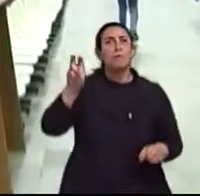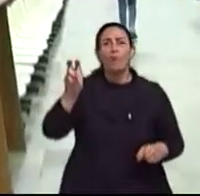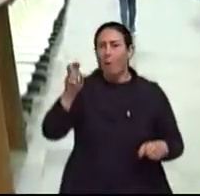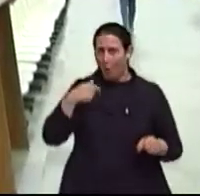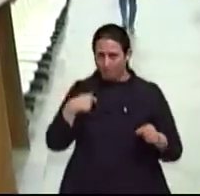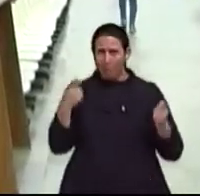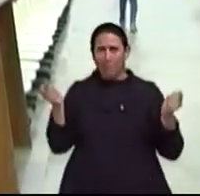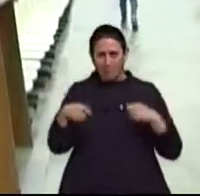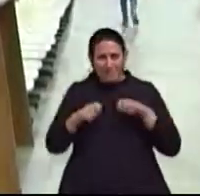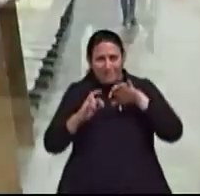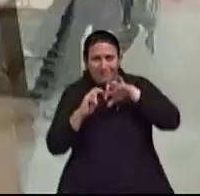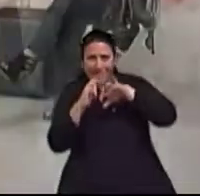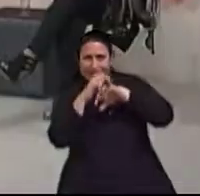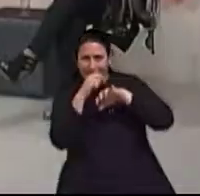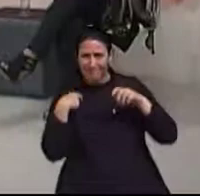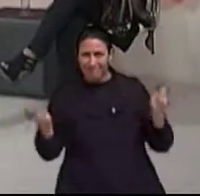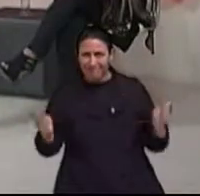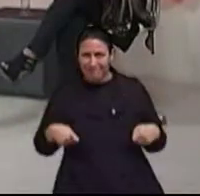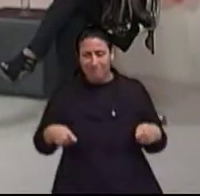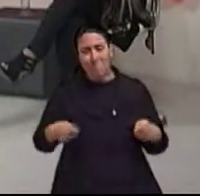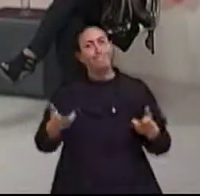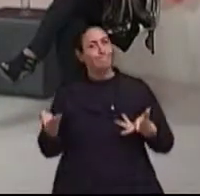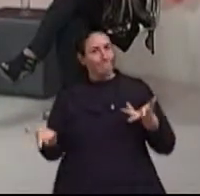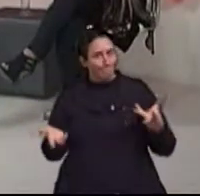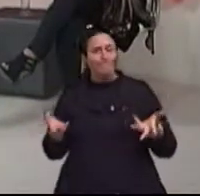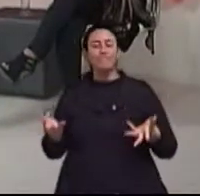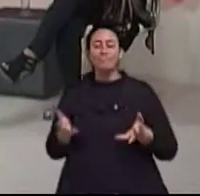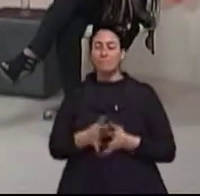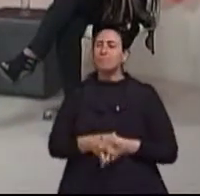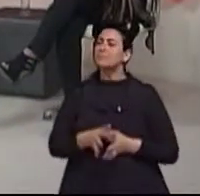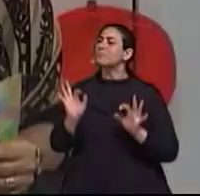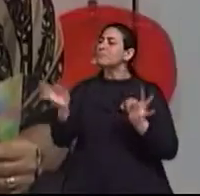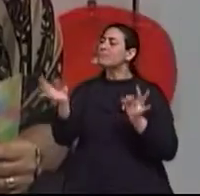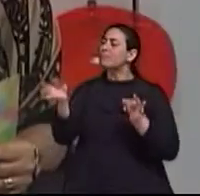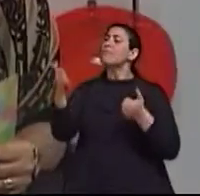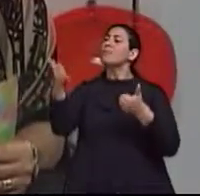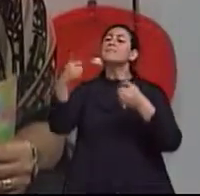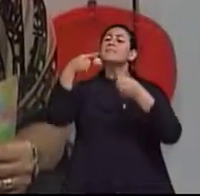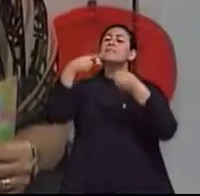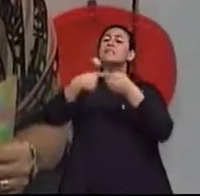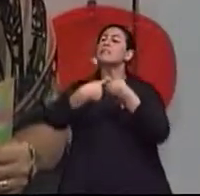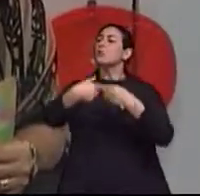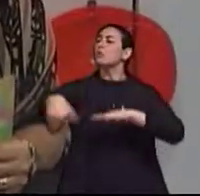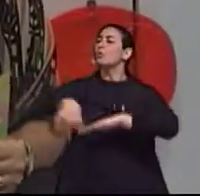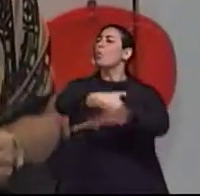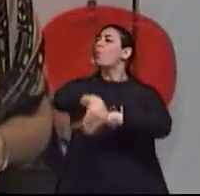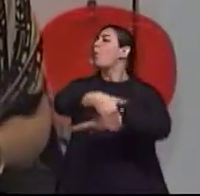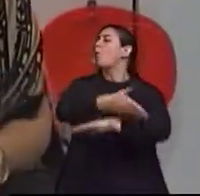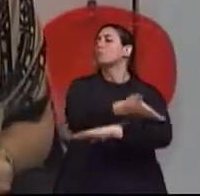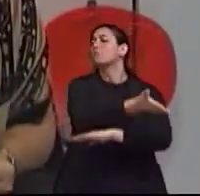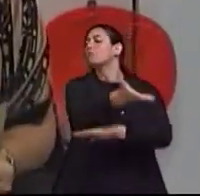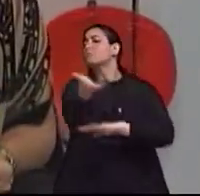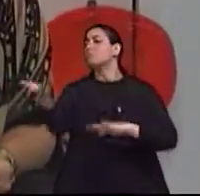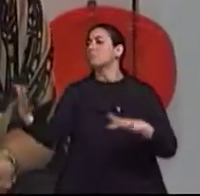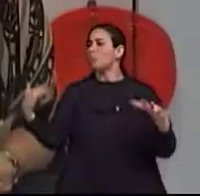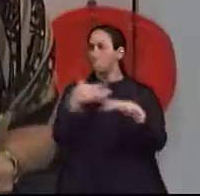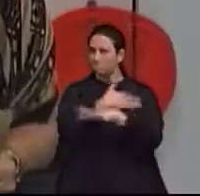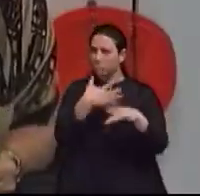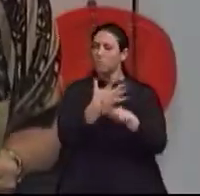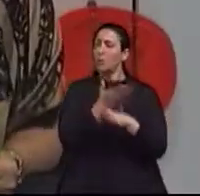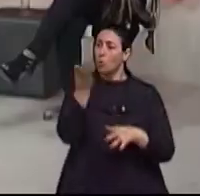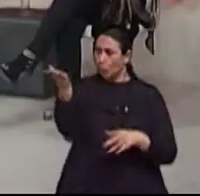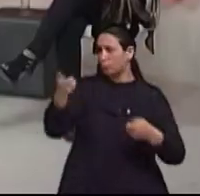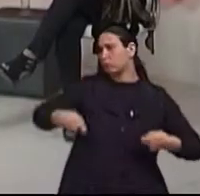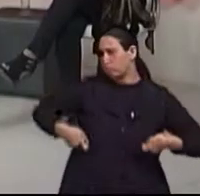estar conseguindo subir essa escada? Claro. Me diz o seguinte, e a mobilidade urbana nas ruas hoje, tu deves andar bastante,